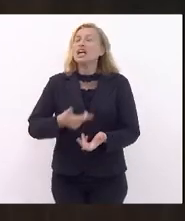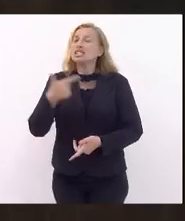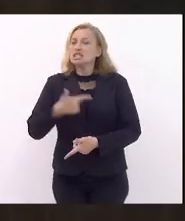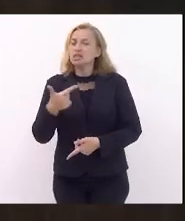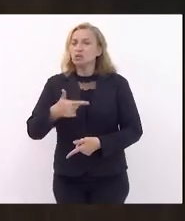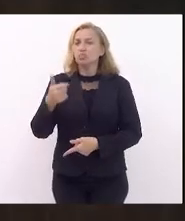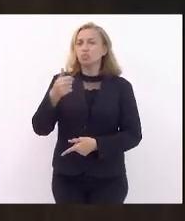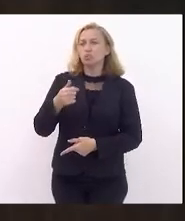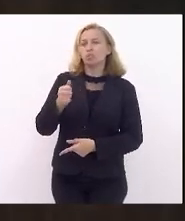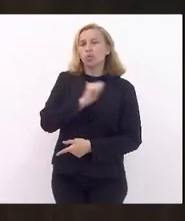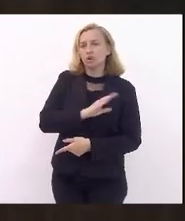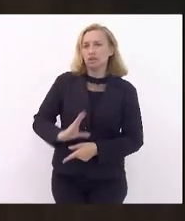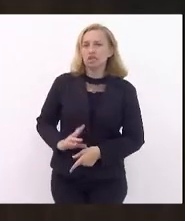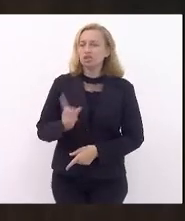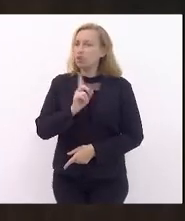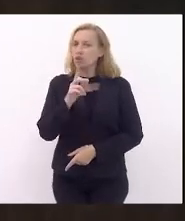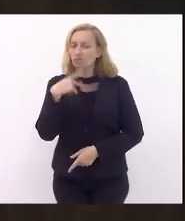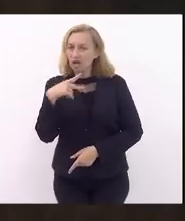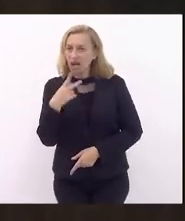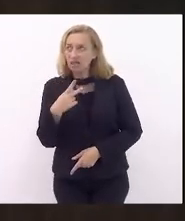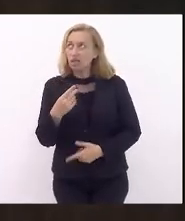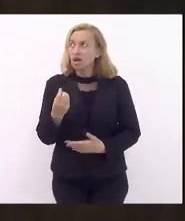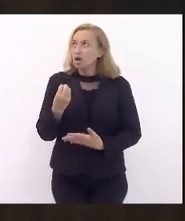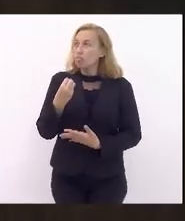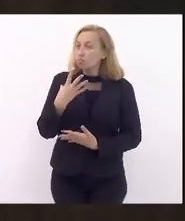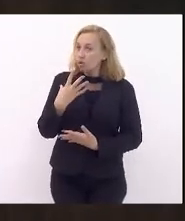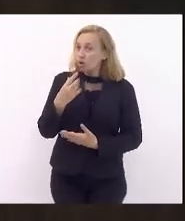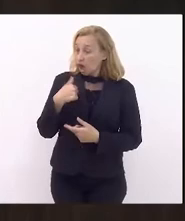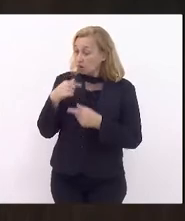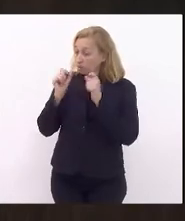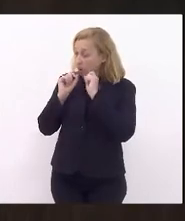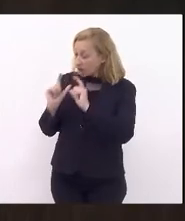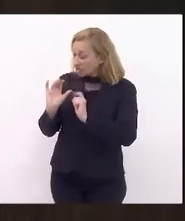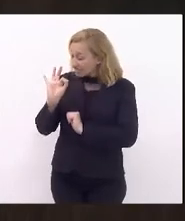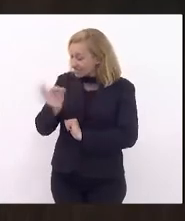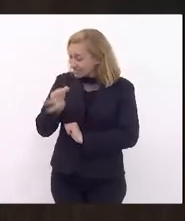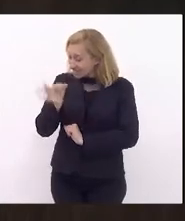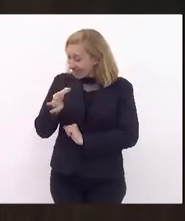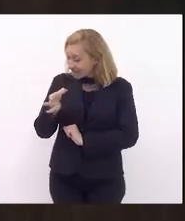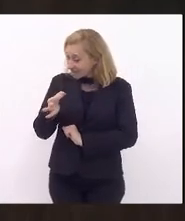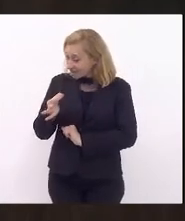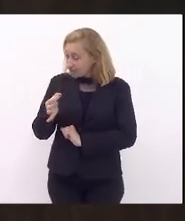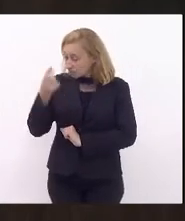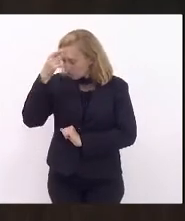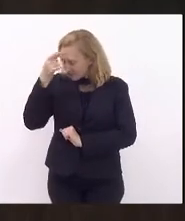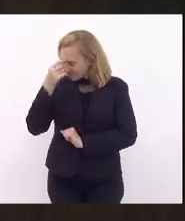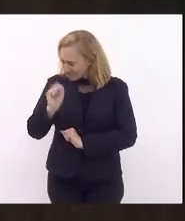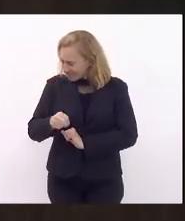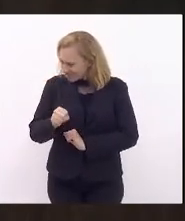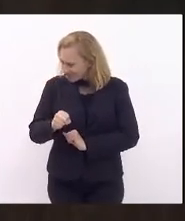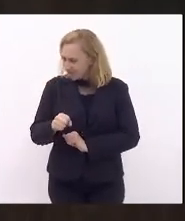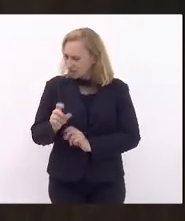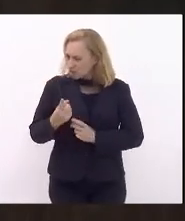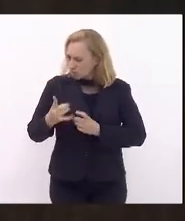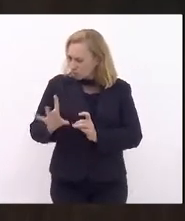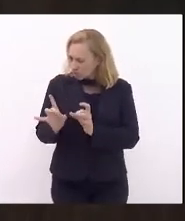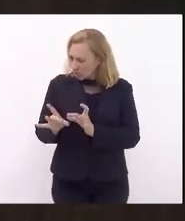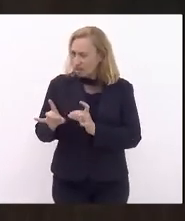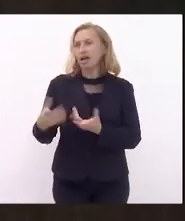mencionado aqui, mas é bom dizer, eu que tenho uma crítica conceitual, conceitual, doutrinária,